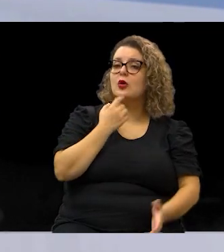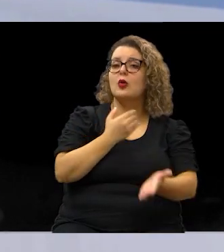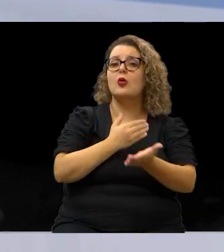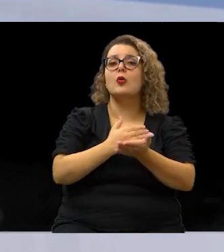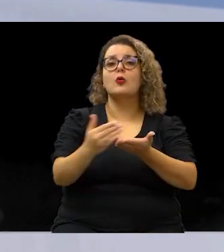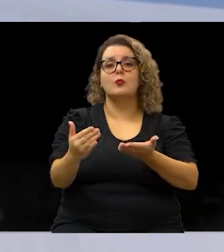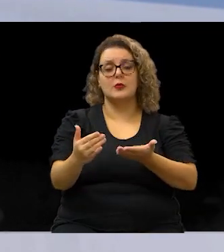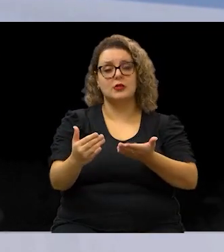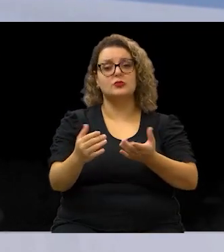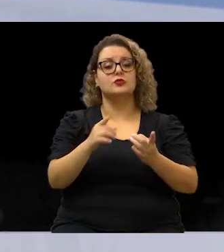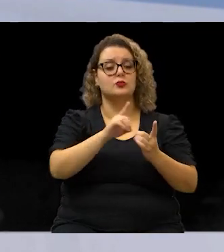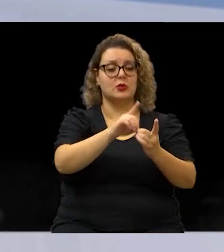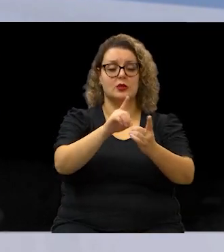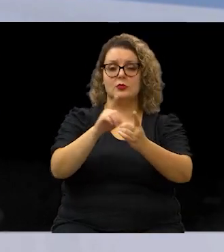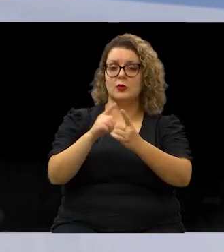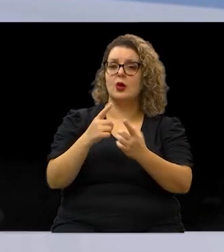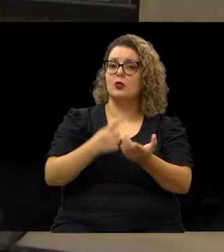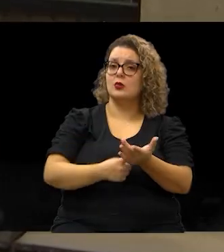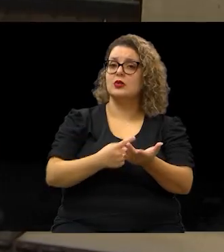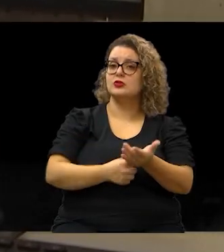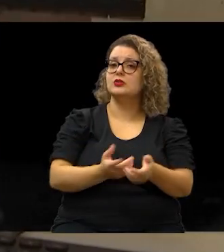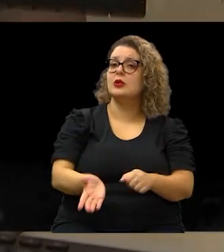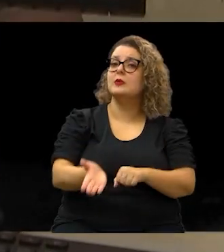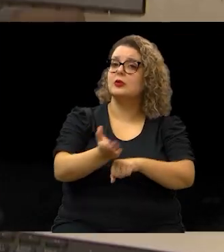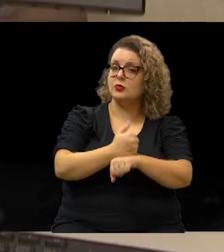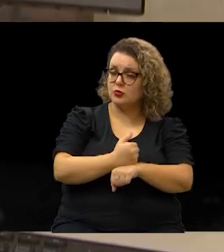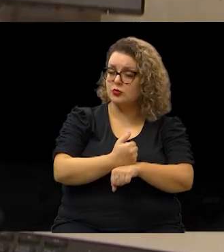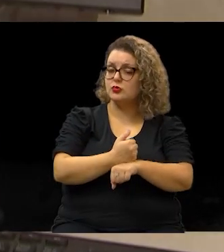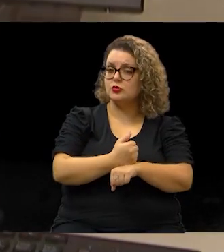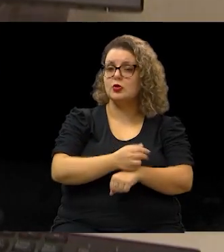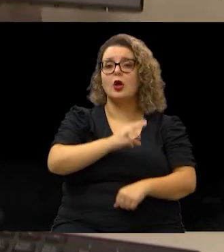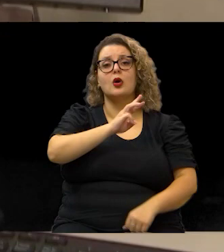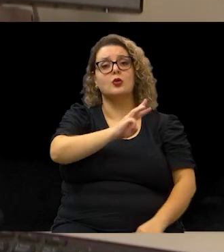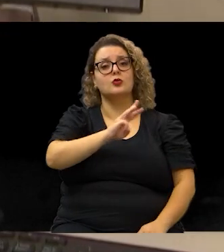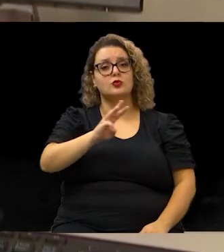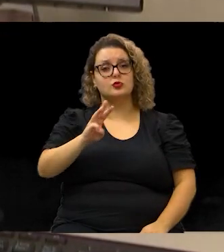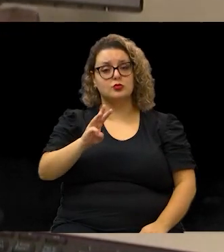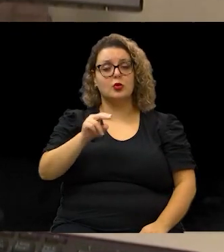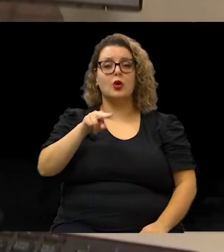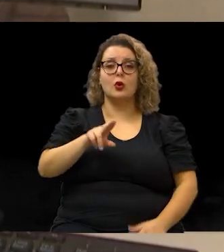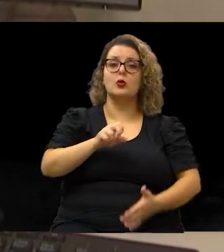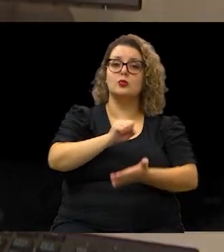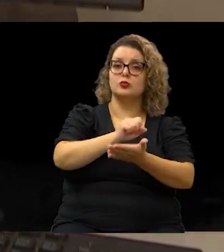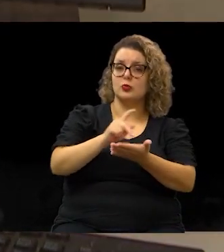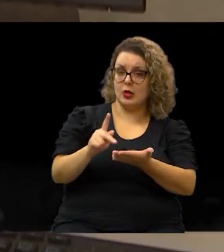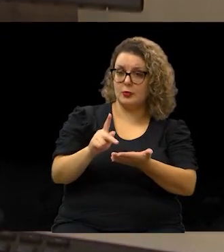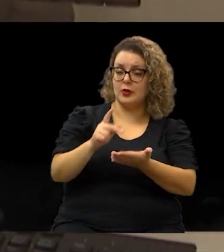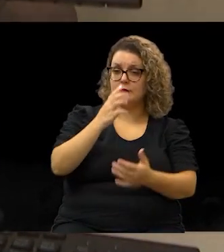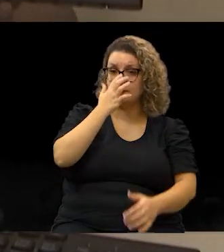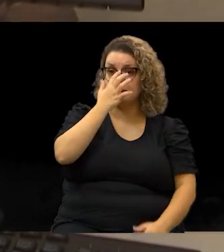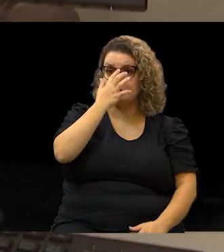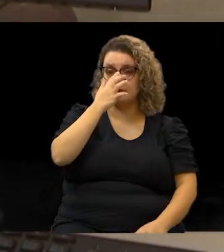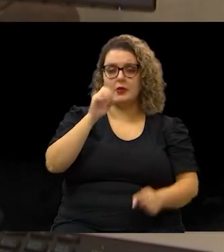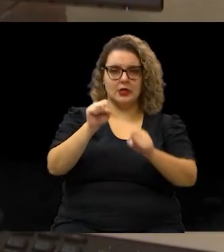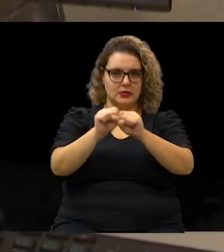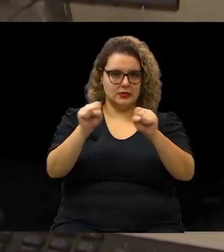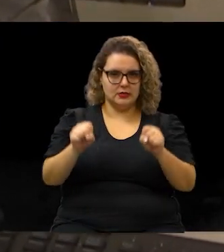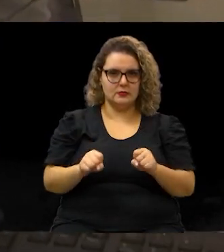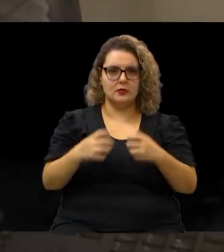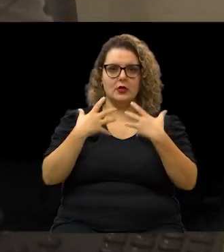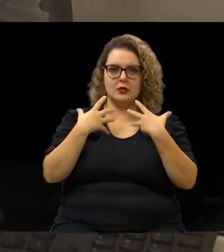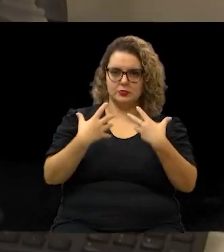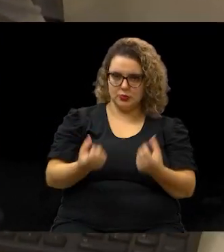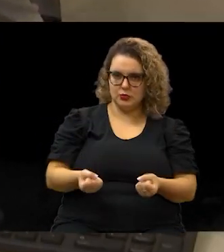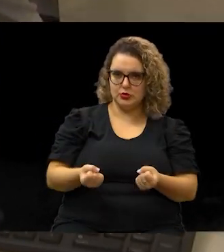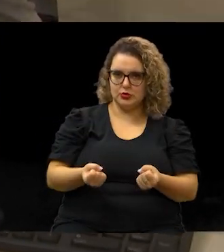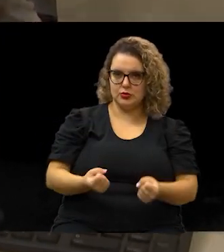ao atendimento com agendamento prévio através do site ou aplicativo. Esse sistema foi adotado